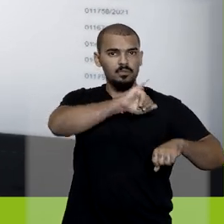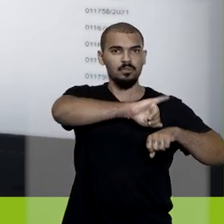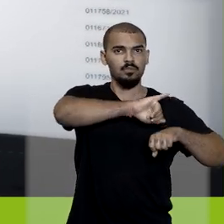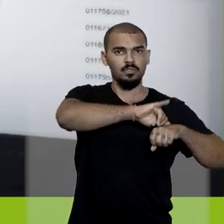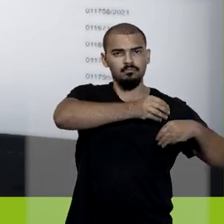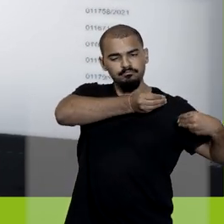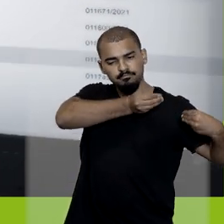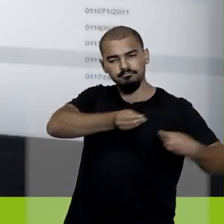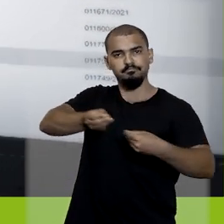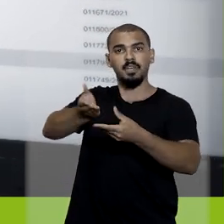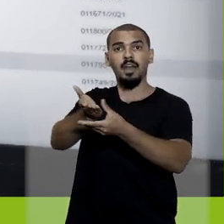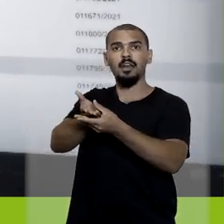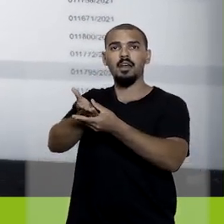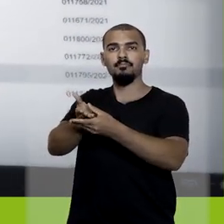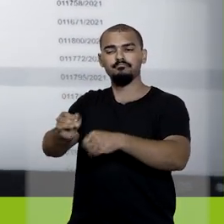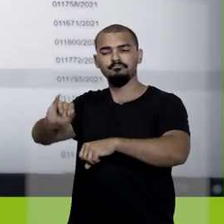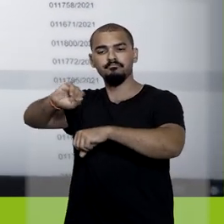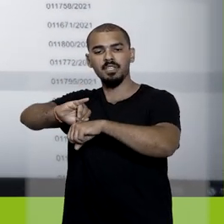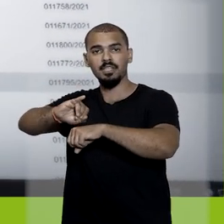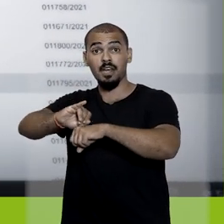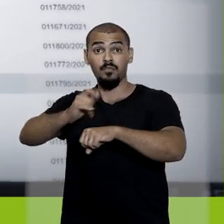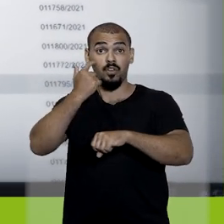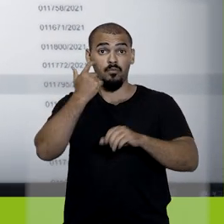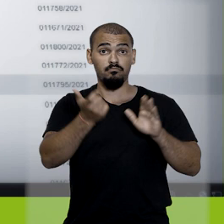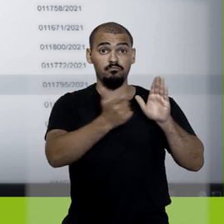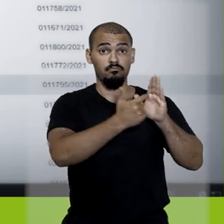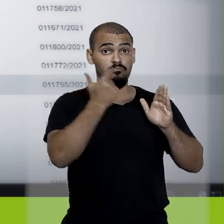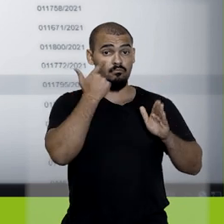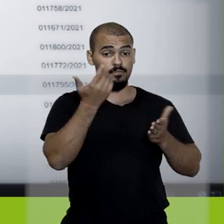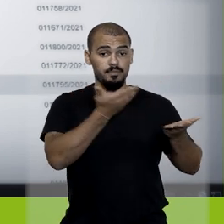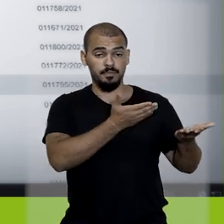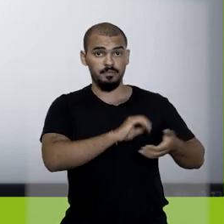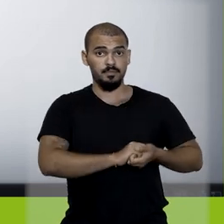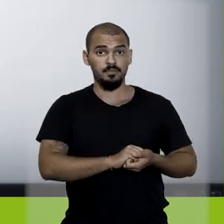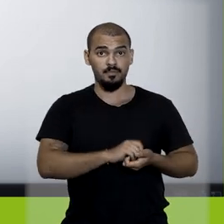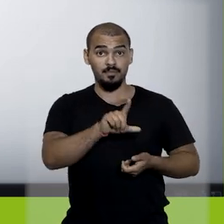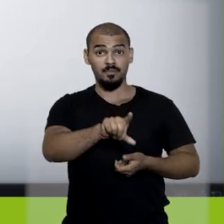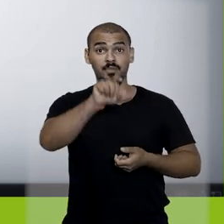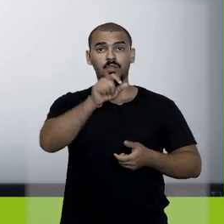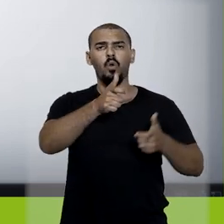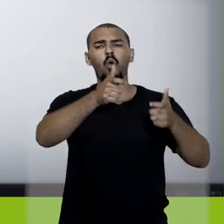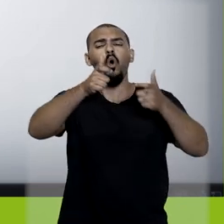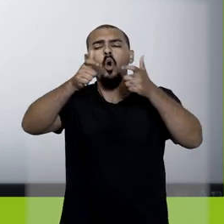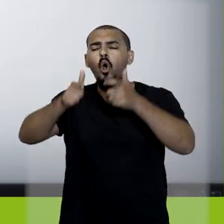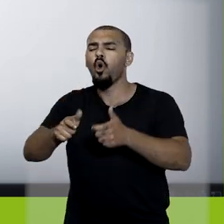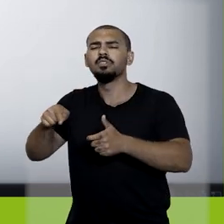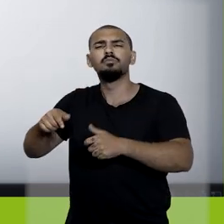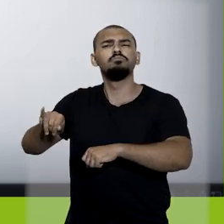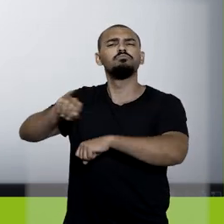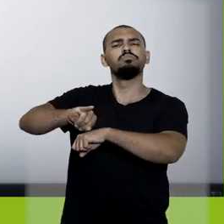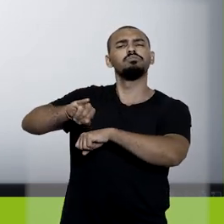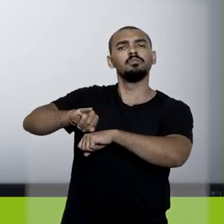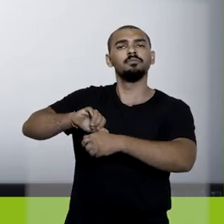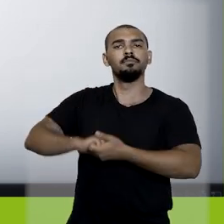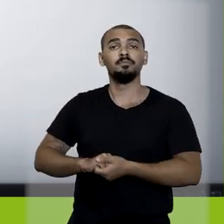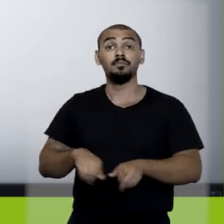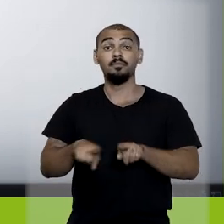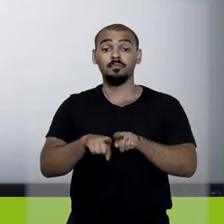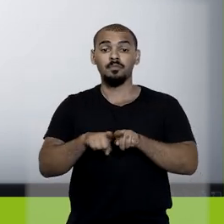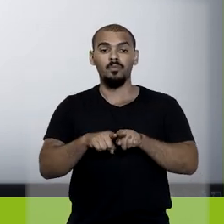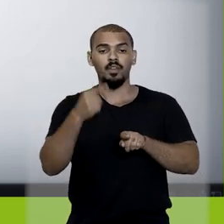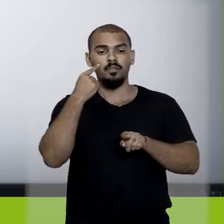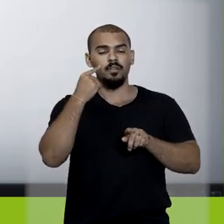unidade, basta acessar o processo, clicar sobre este ícone, selecionar a unidade de destino,